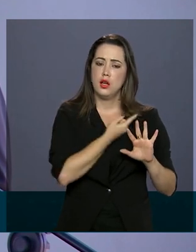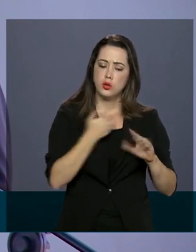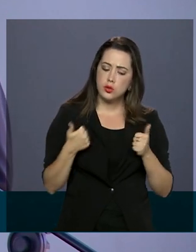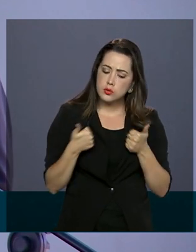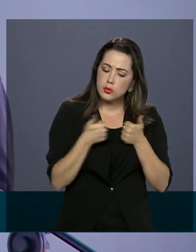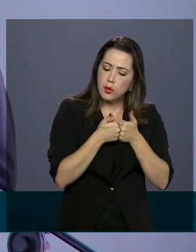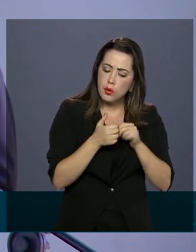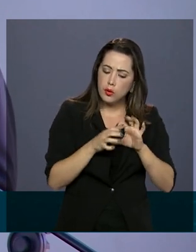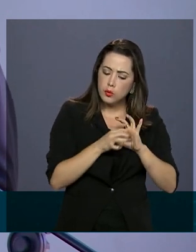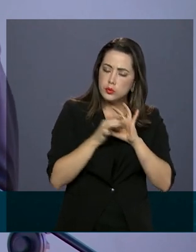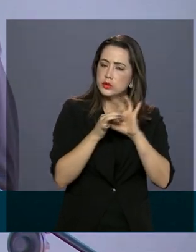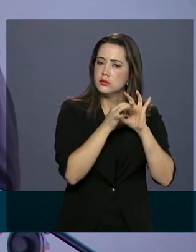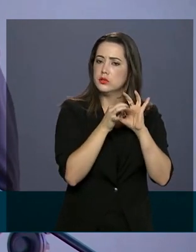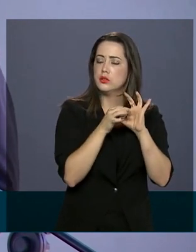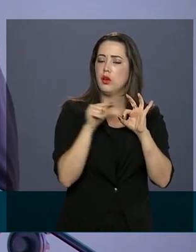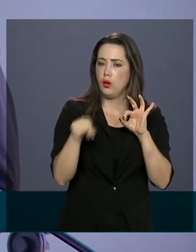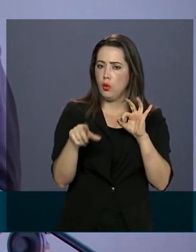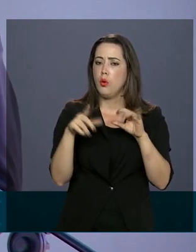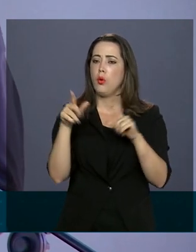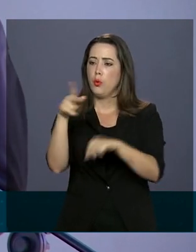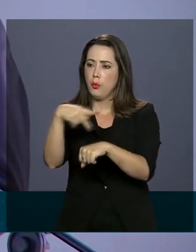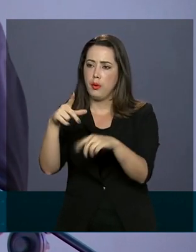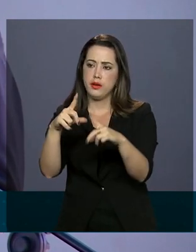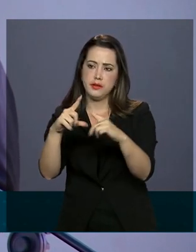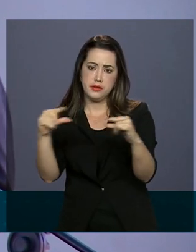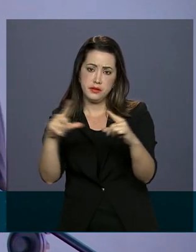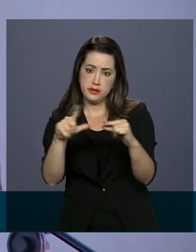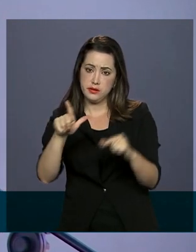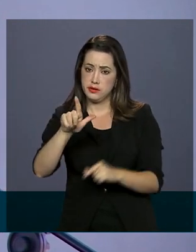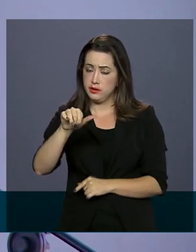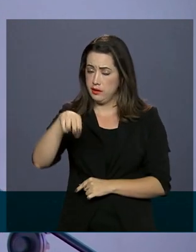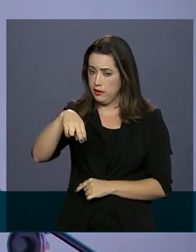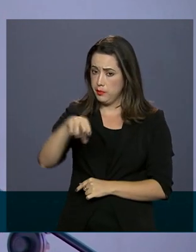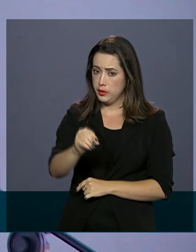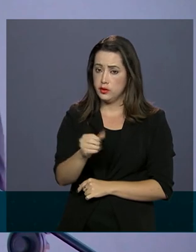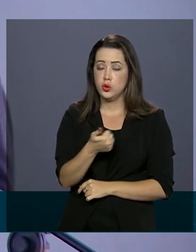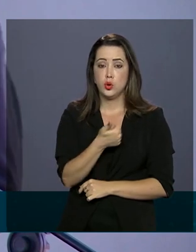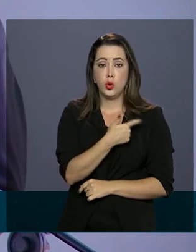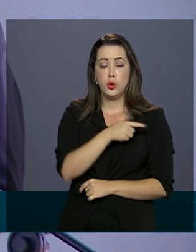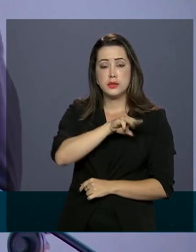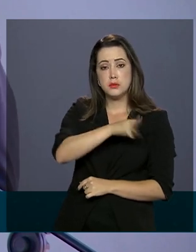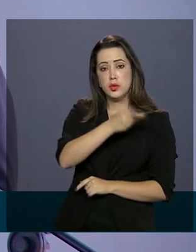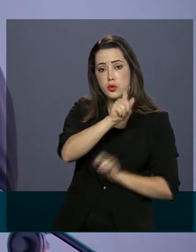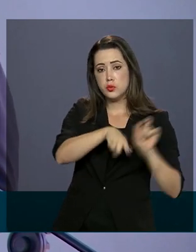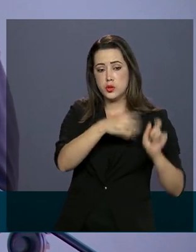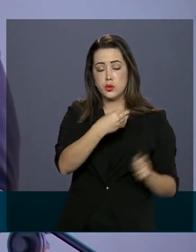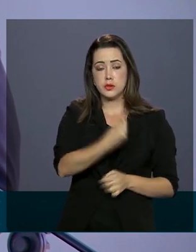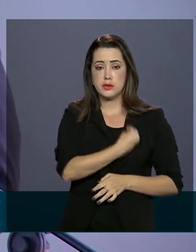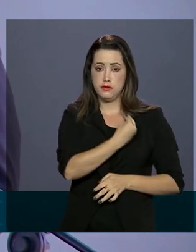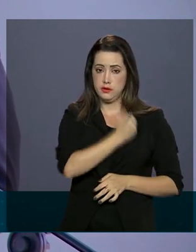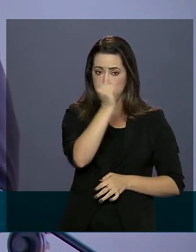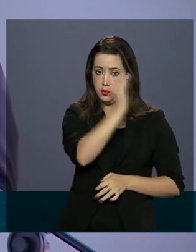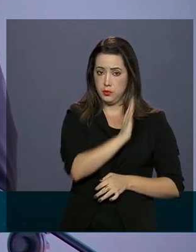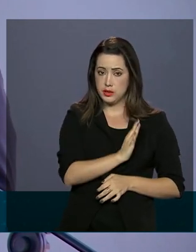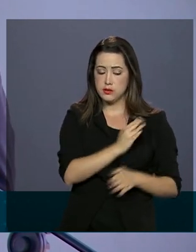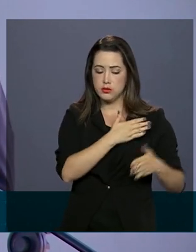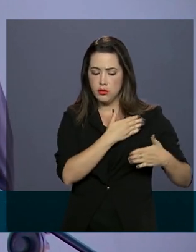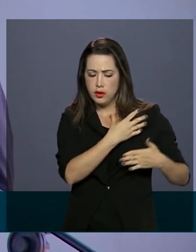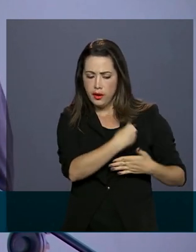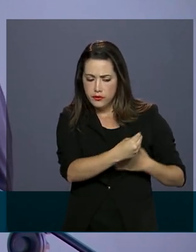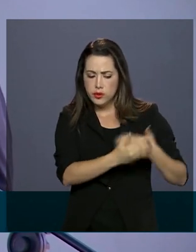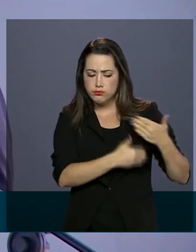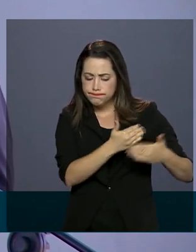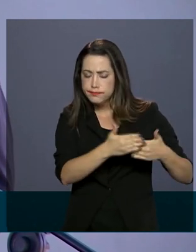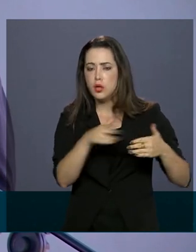aproximação com o Líbano. Os 12 milhões de descendentes libaneses estão no Brasil, contribuem e muito